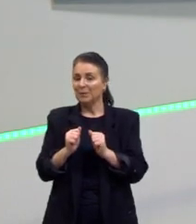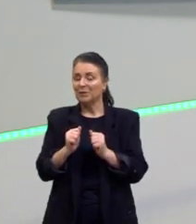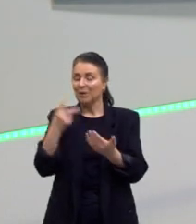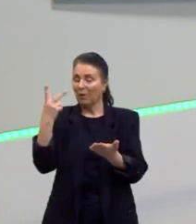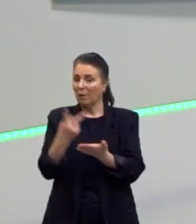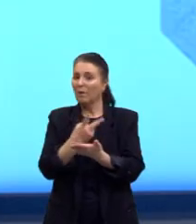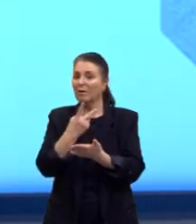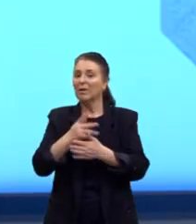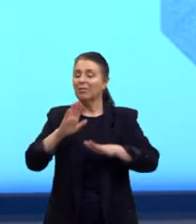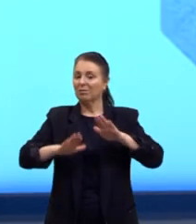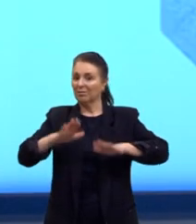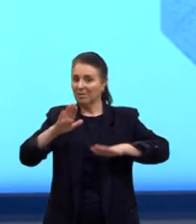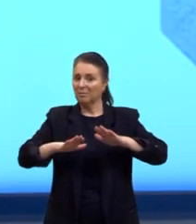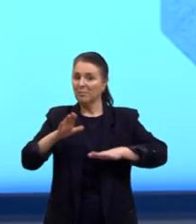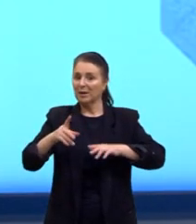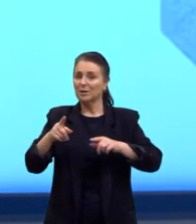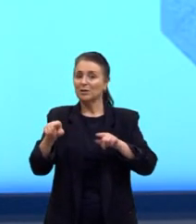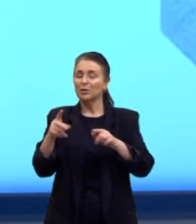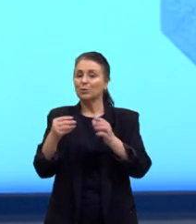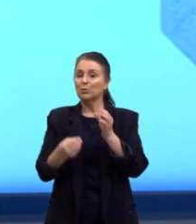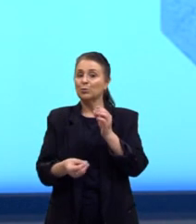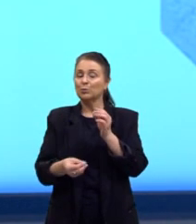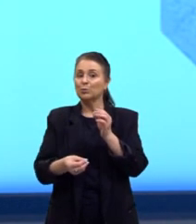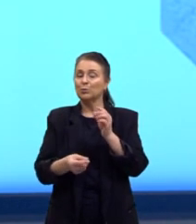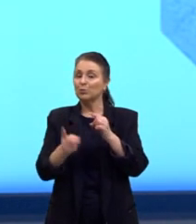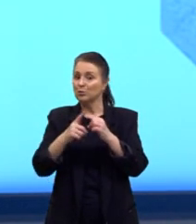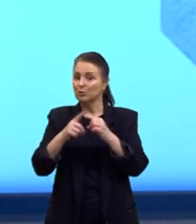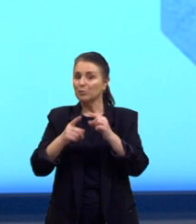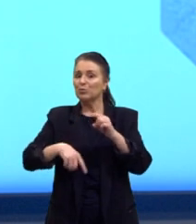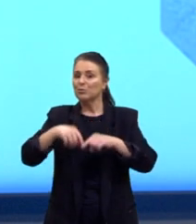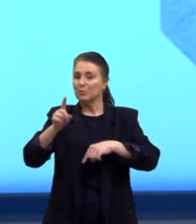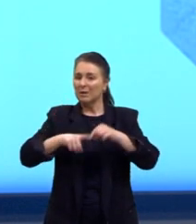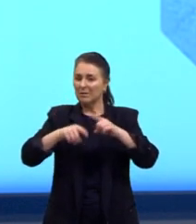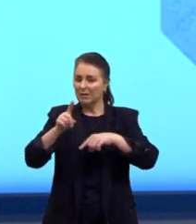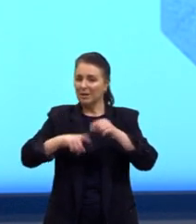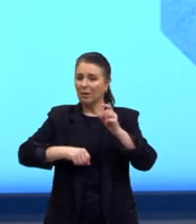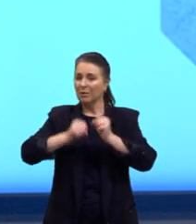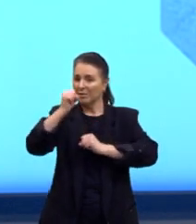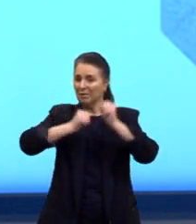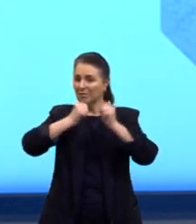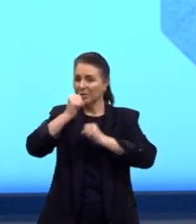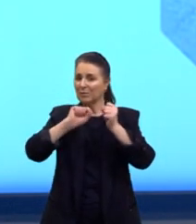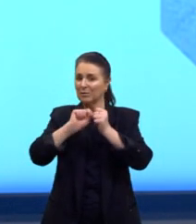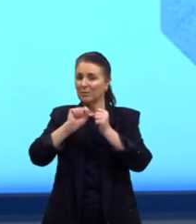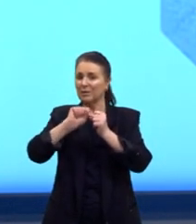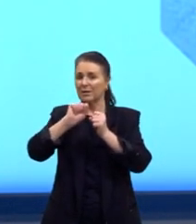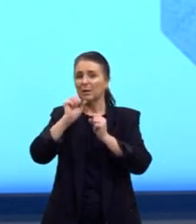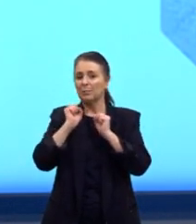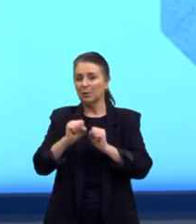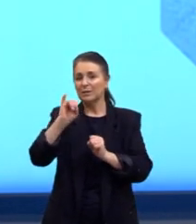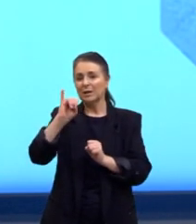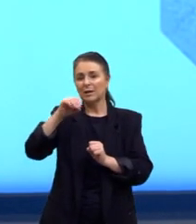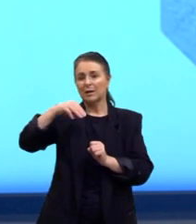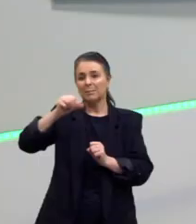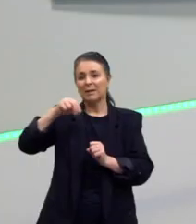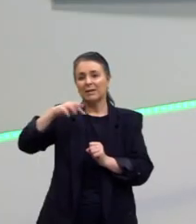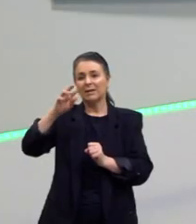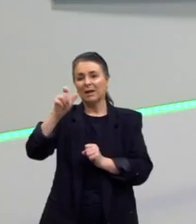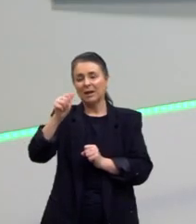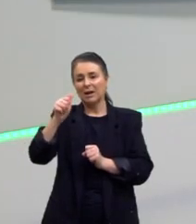fabricação dos ímãs é feito dessa forma, né? Onde ele vai, então, ser imantado, né? Permanentemente.